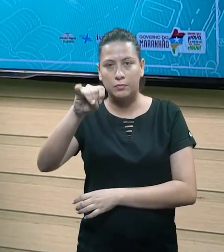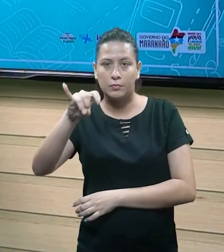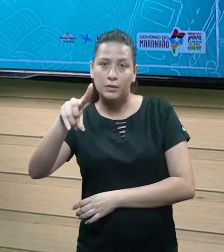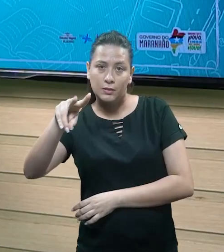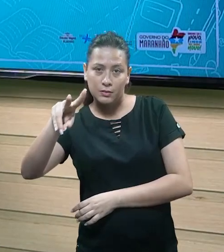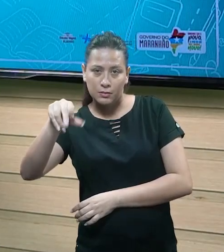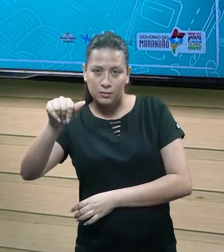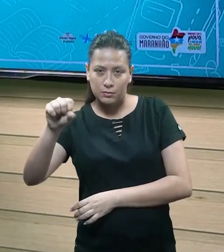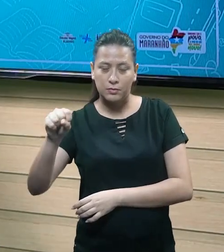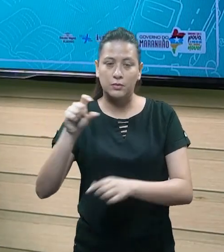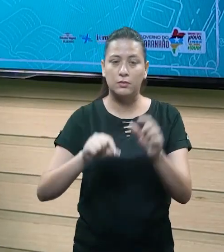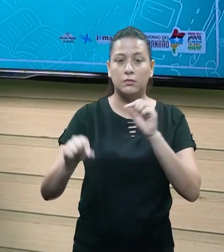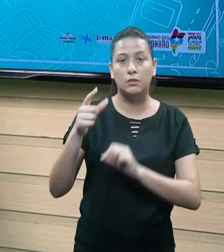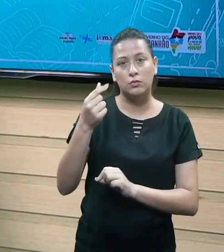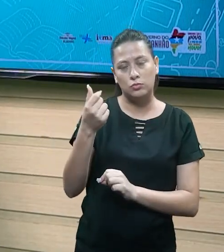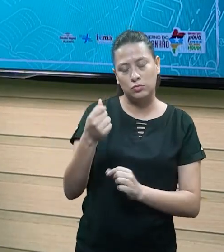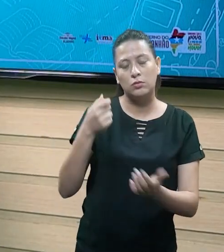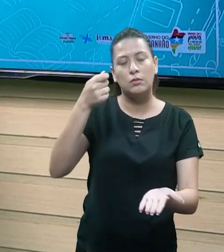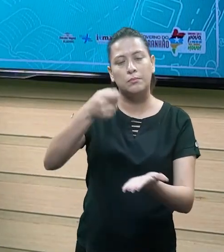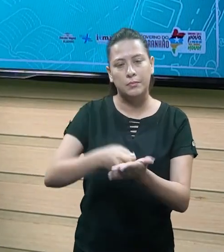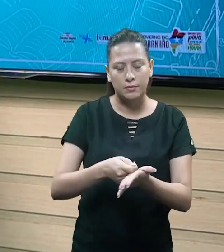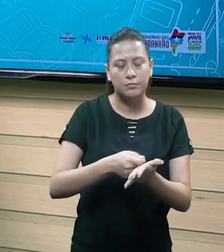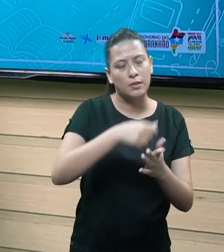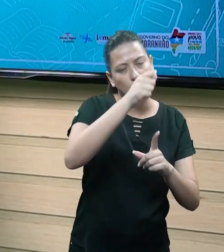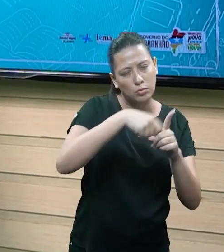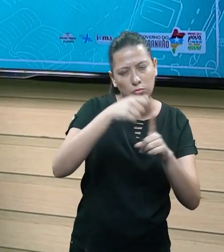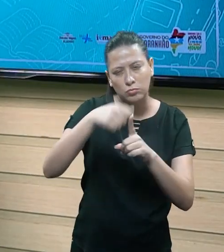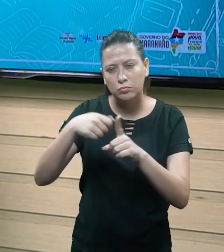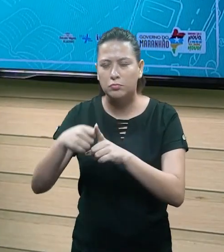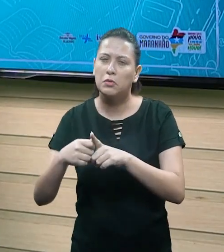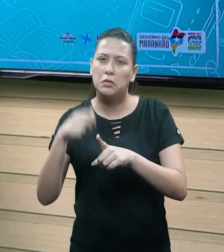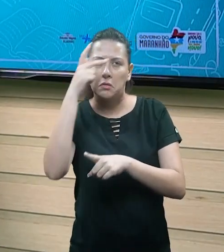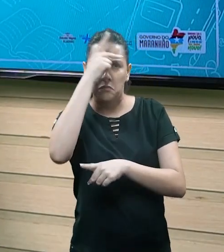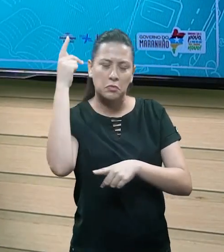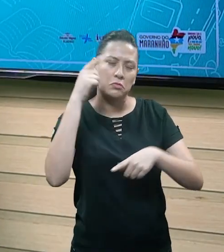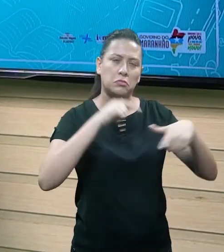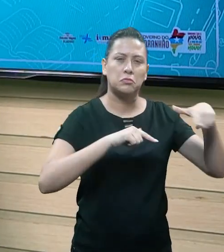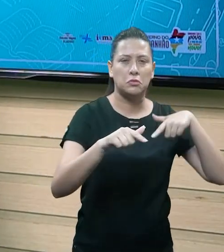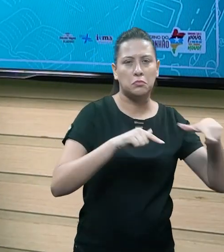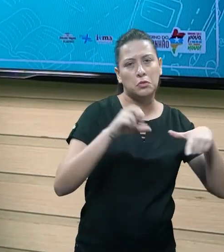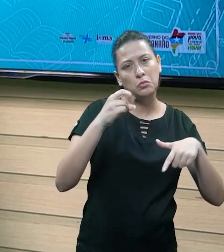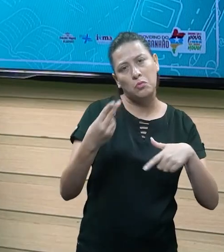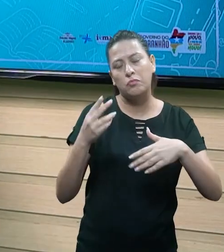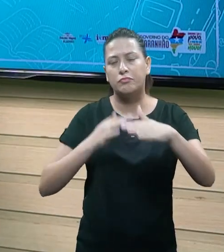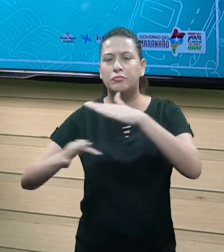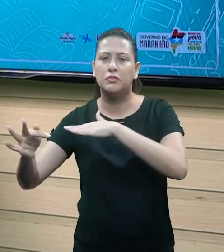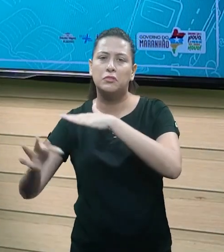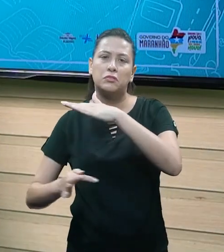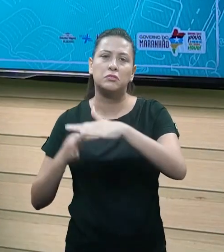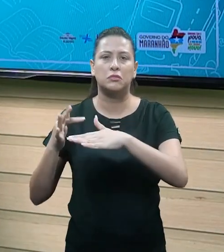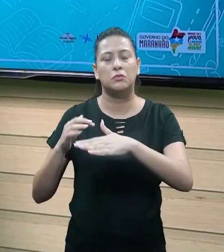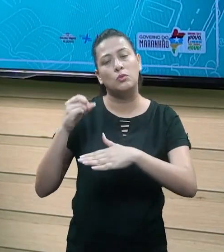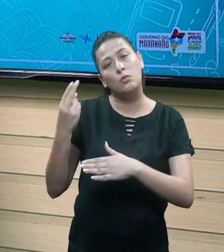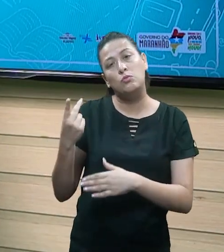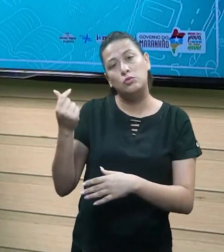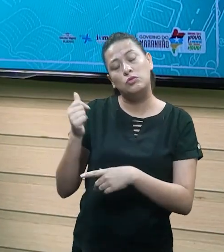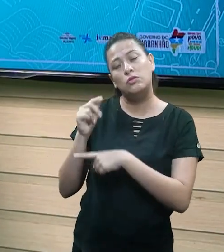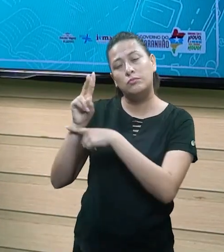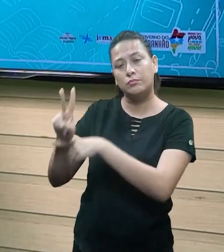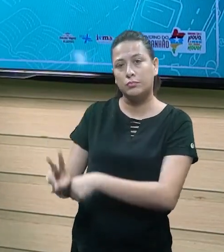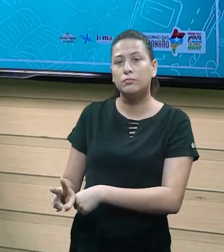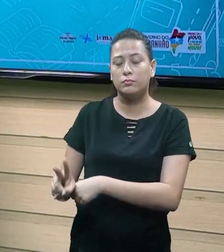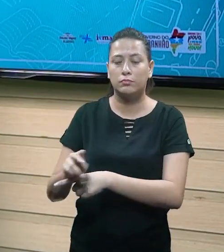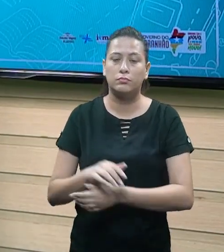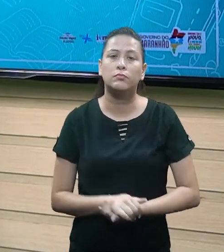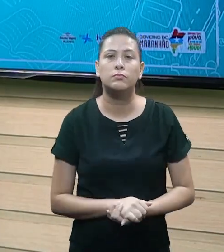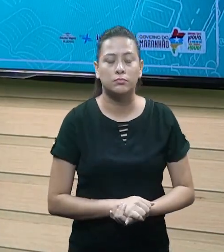Nós despesas são as contas que nós pagamos. A empresa paga rotineiramente, independente de ser de funcionários, de equipamento, de fornecedores, de